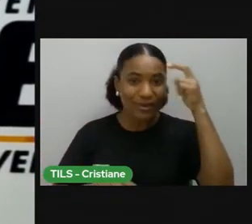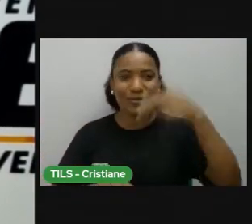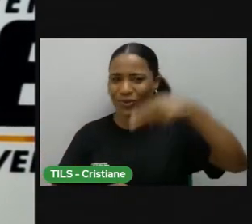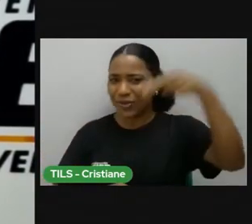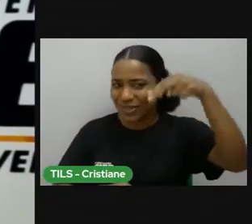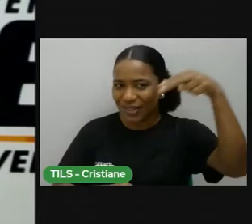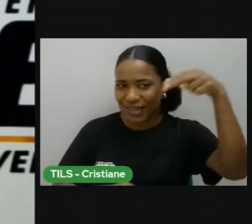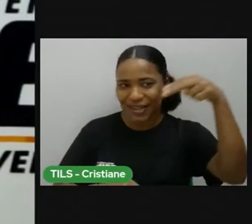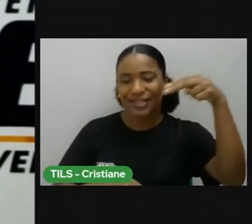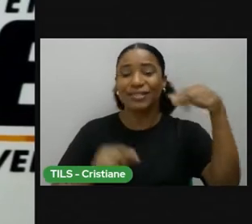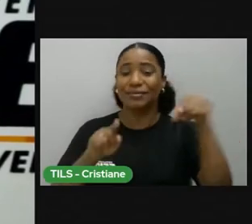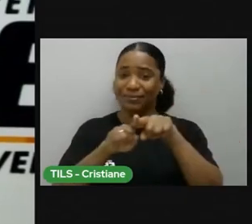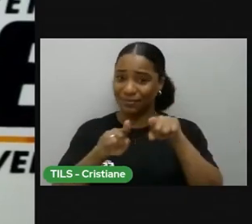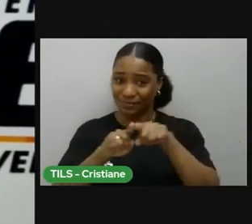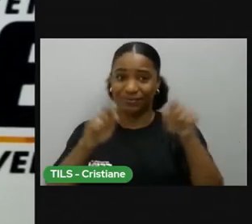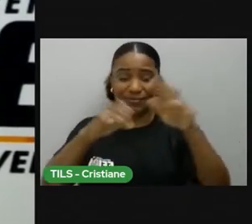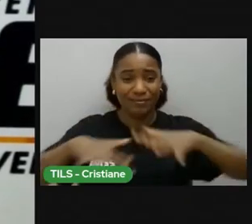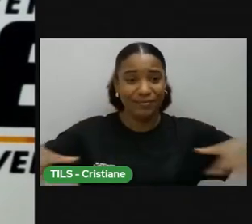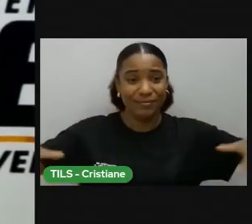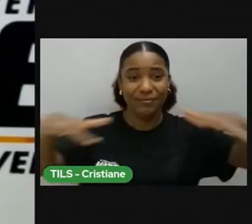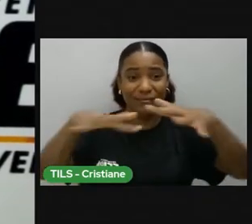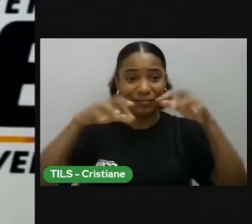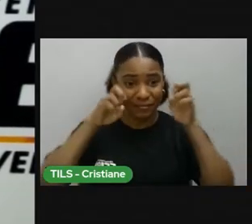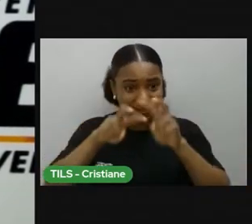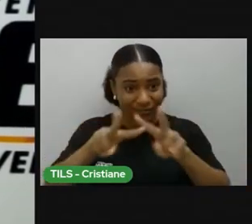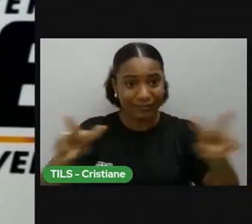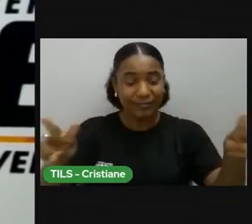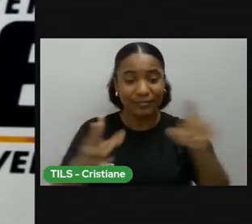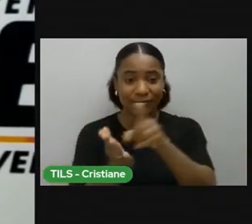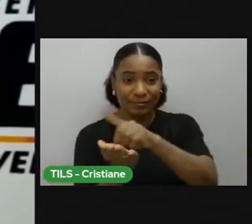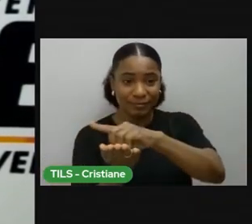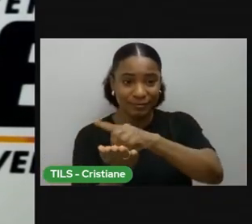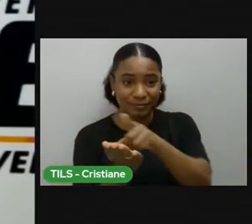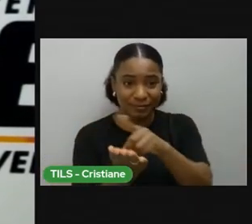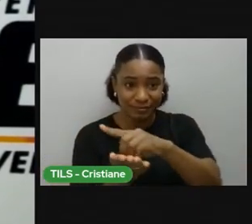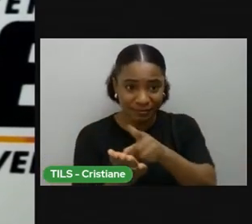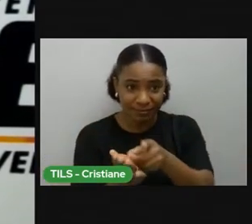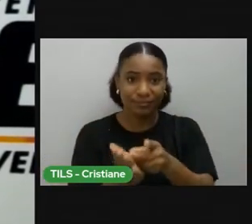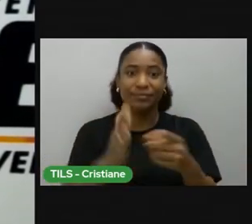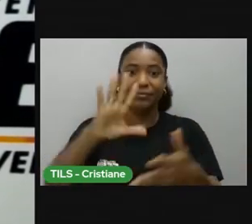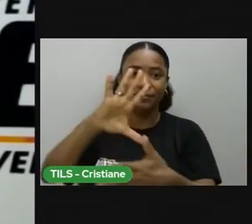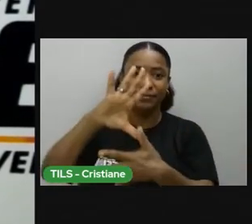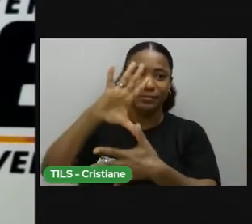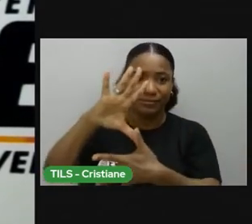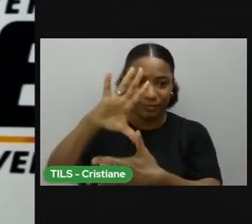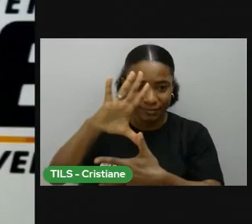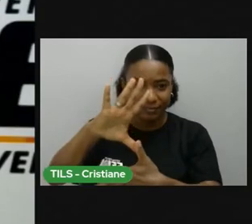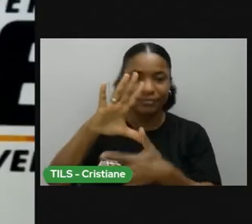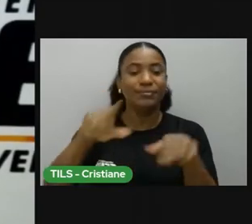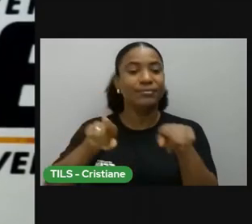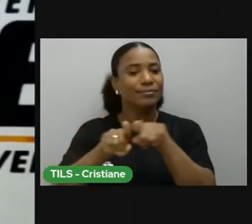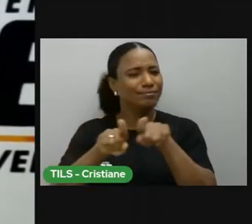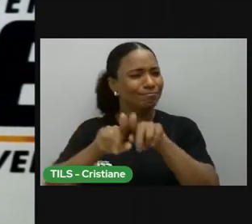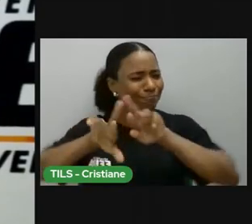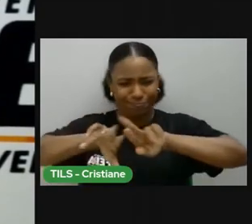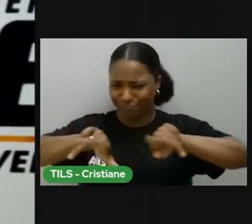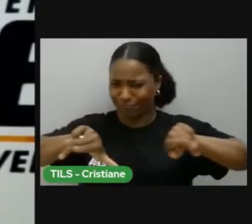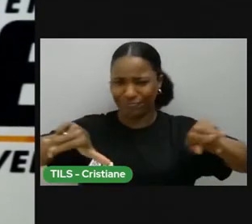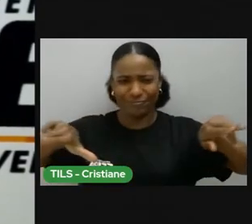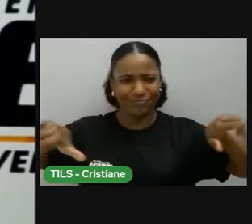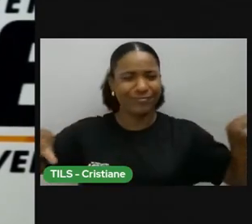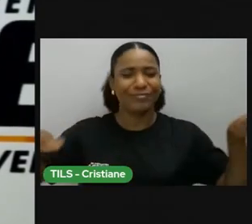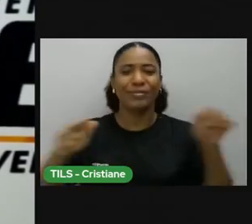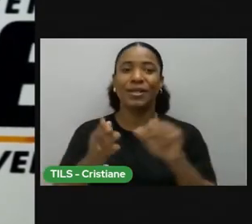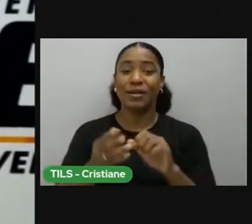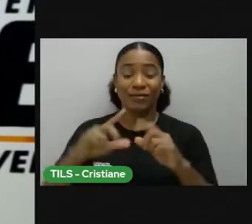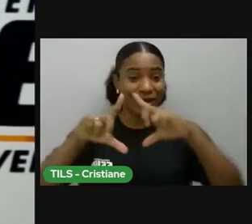falamos sobre paisagens, falamos sobre a bússola, falamos sobre mapas, falamos, né, sobre uma série de coisas, a rosa